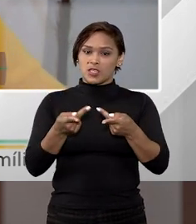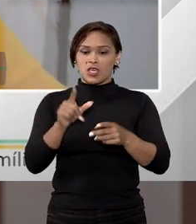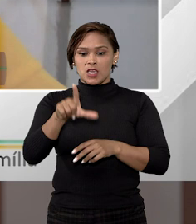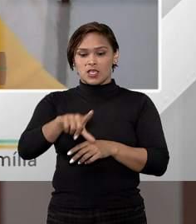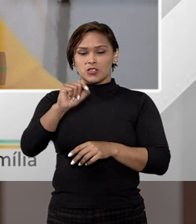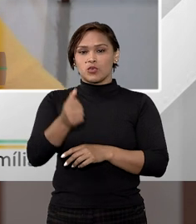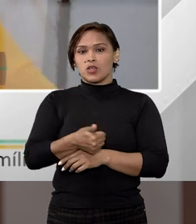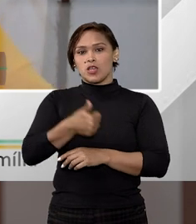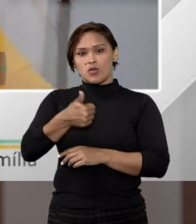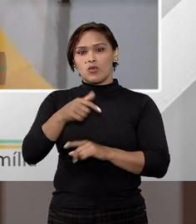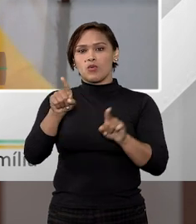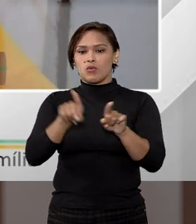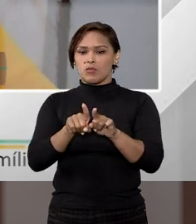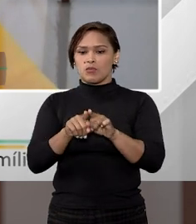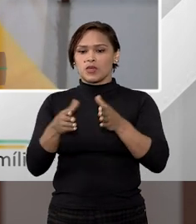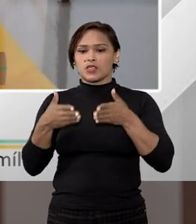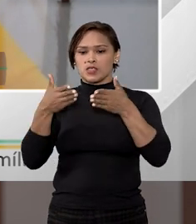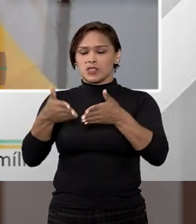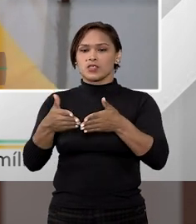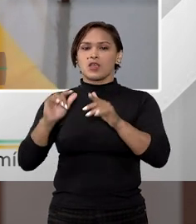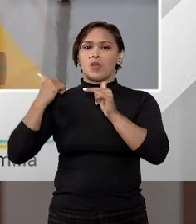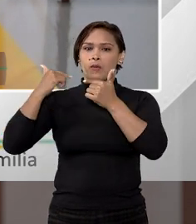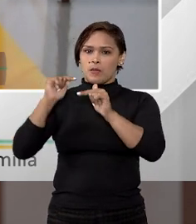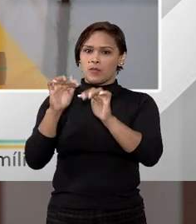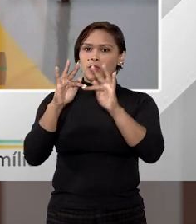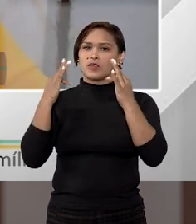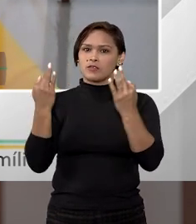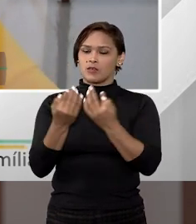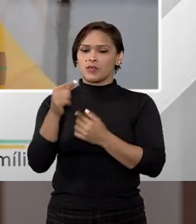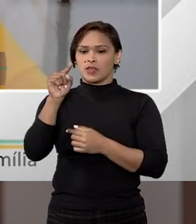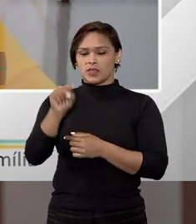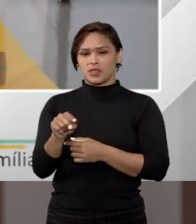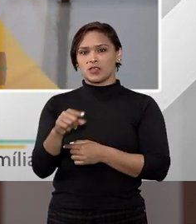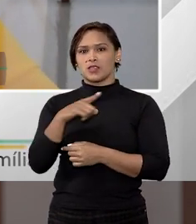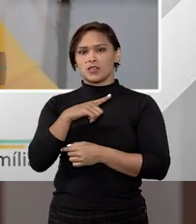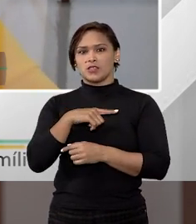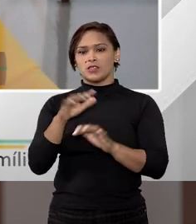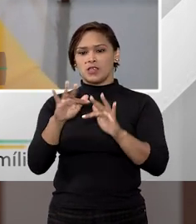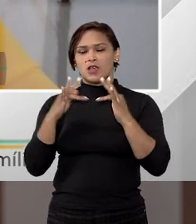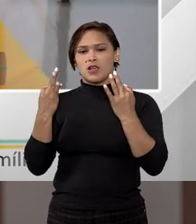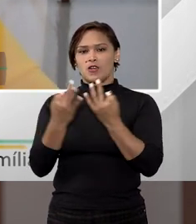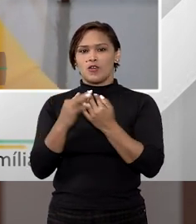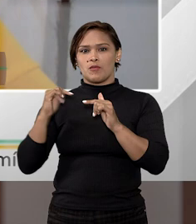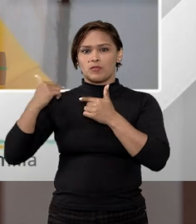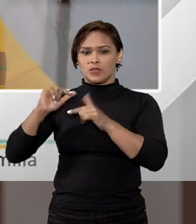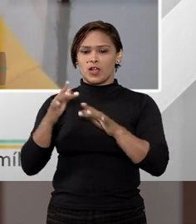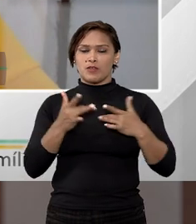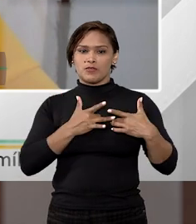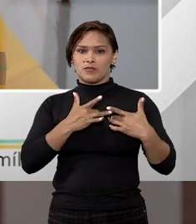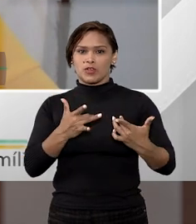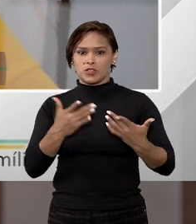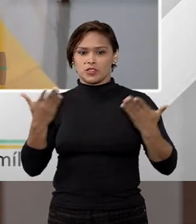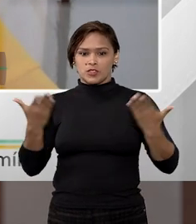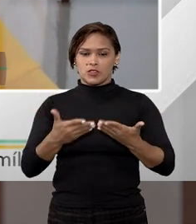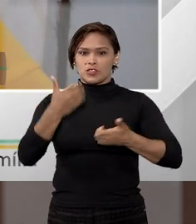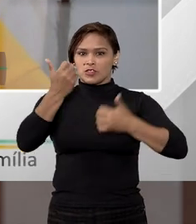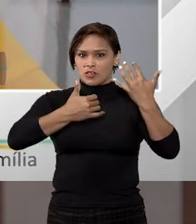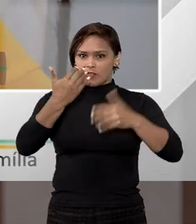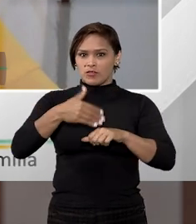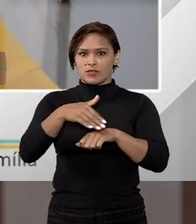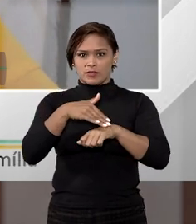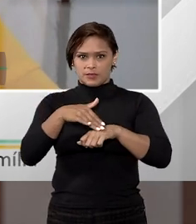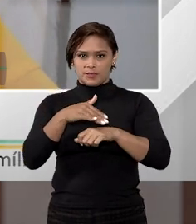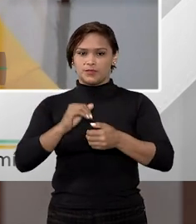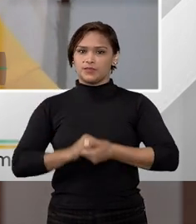e escolher um deles para ser o chamado bem de família, que, nesse caso, seria o bem de família voluntário como nós já havíamos